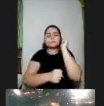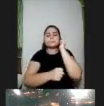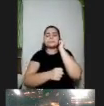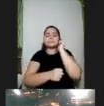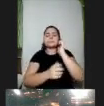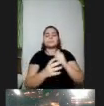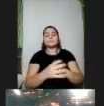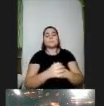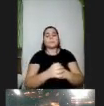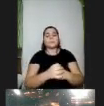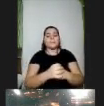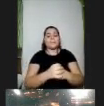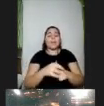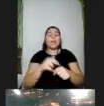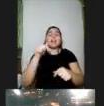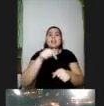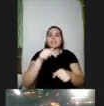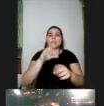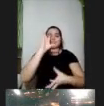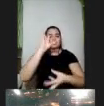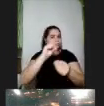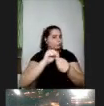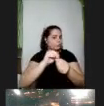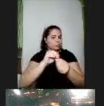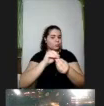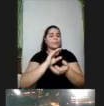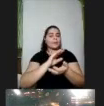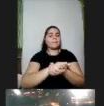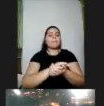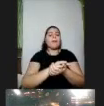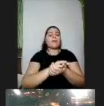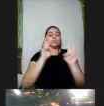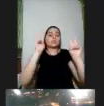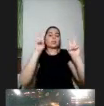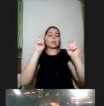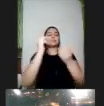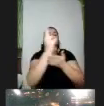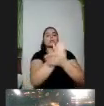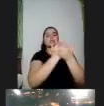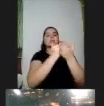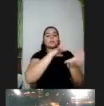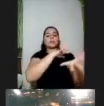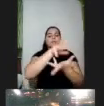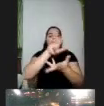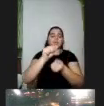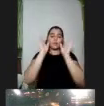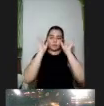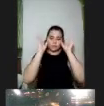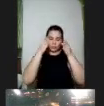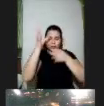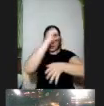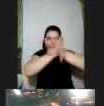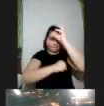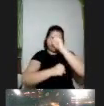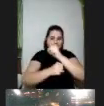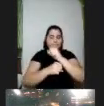o central que a gente tem aqui sobre o desenho universal para aprendizagem eu dar um curso